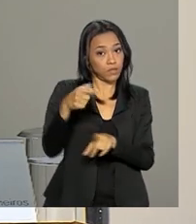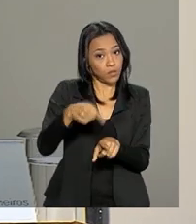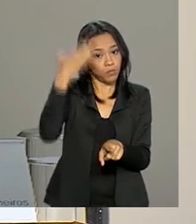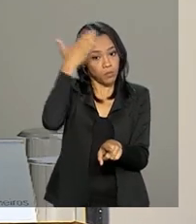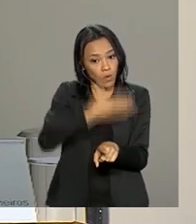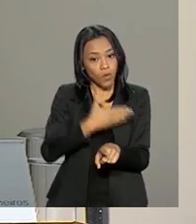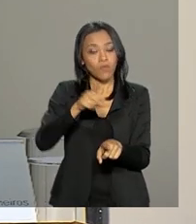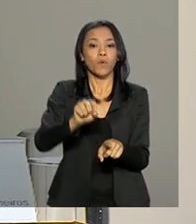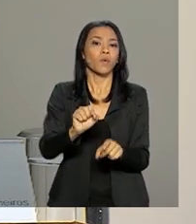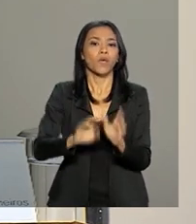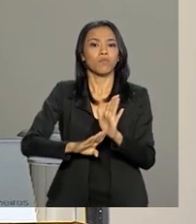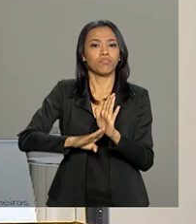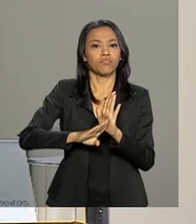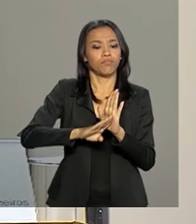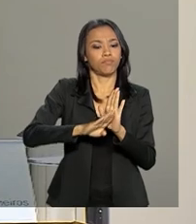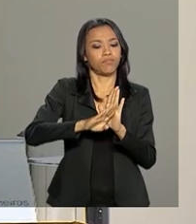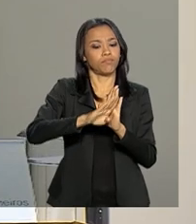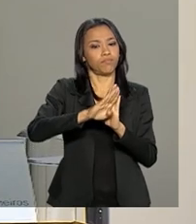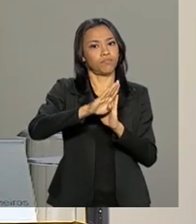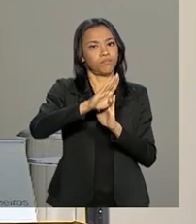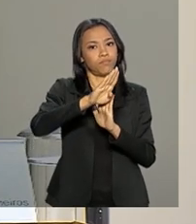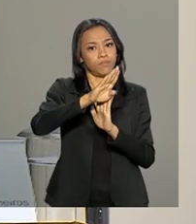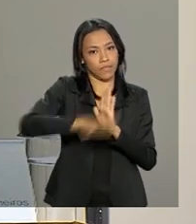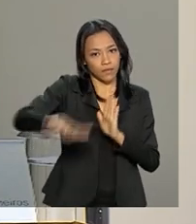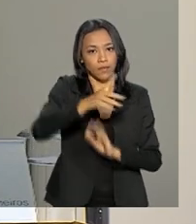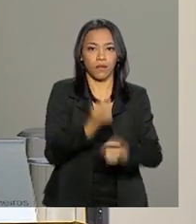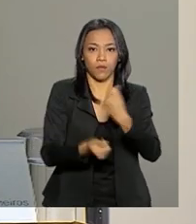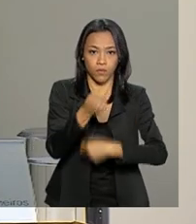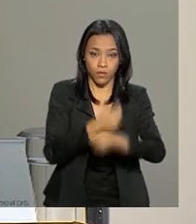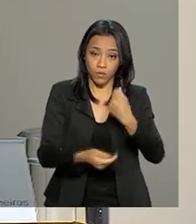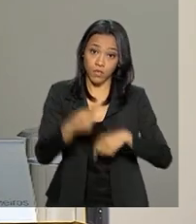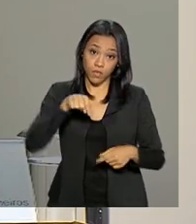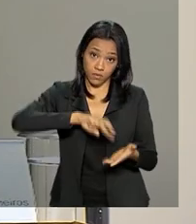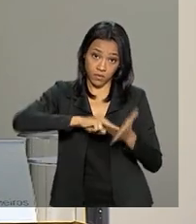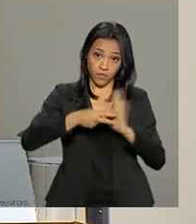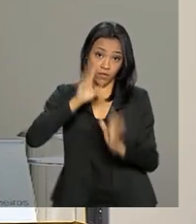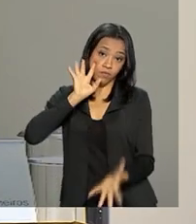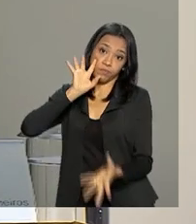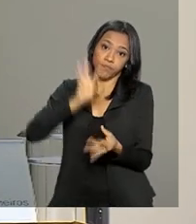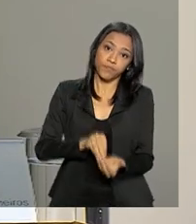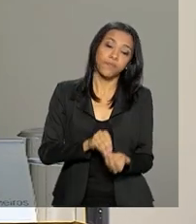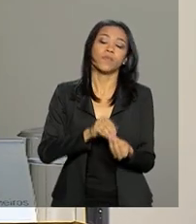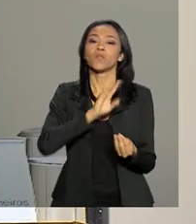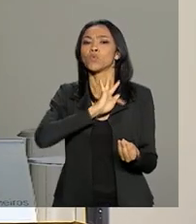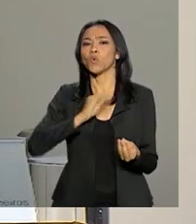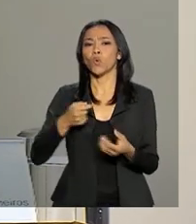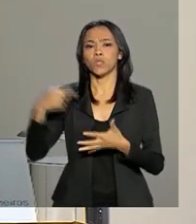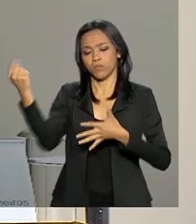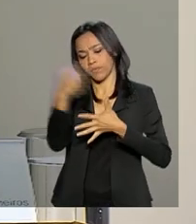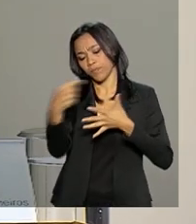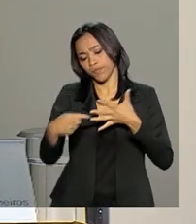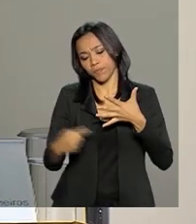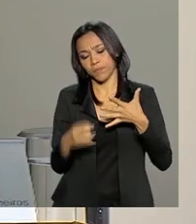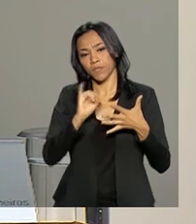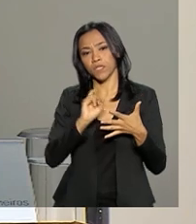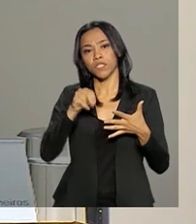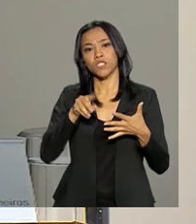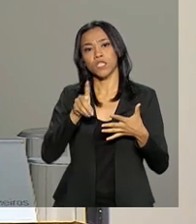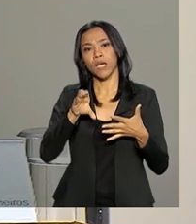aí a trajetória de recuperação da atividade econômica. Ou seja, em resumo, todos os indicadores macroeconômicos